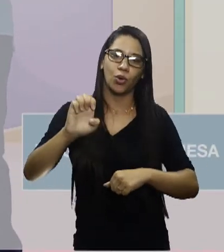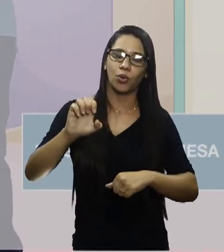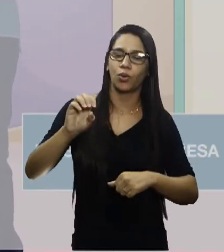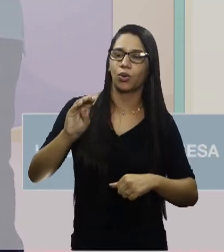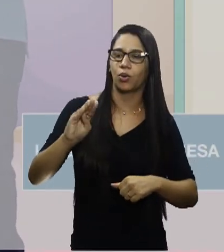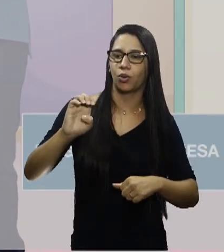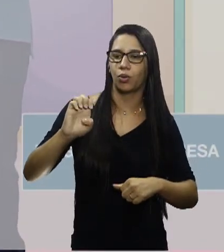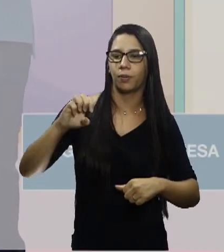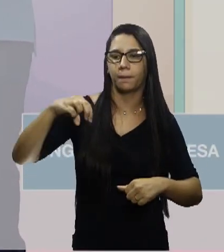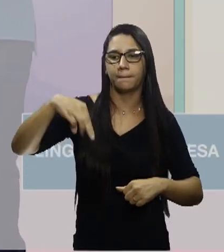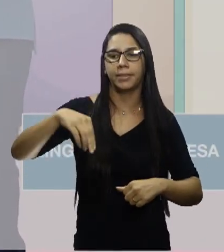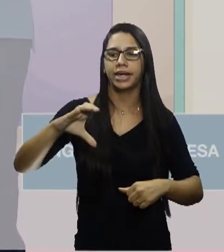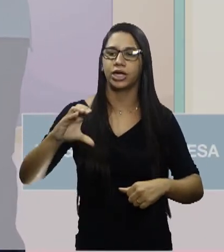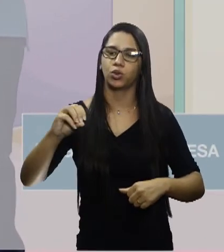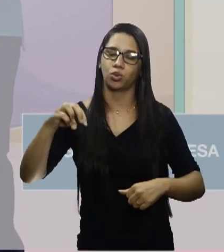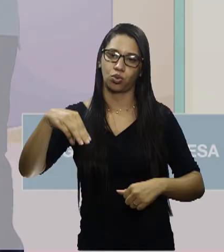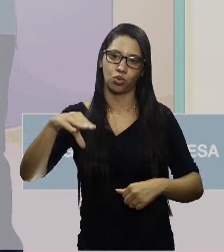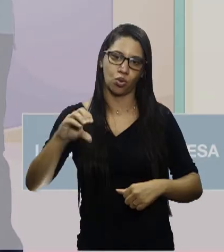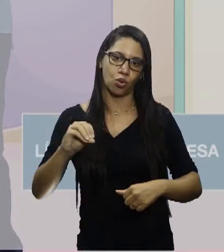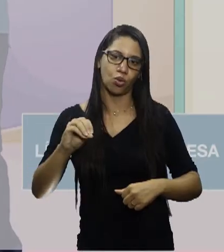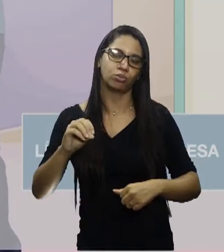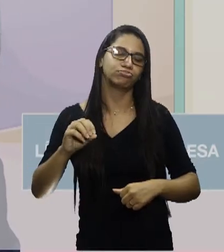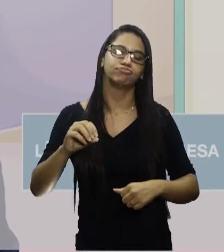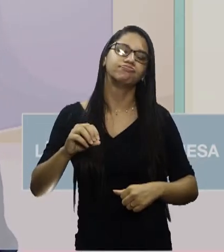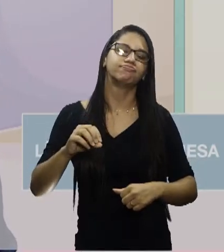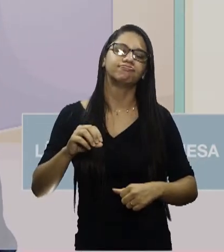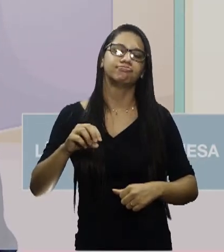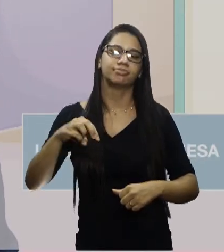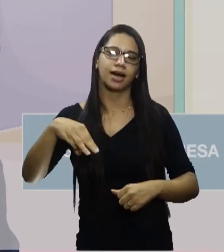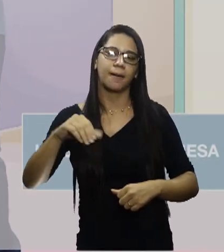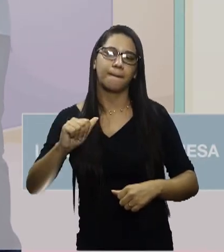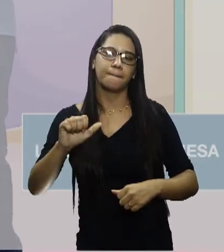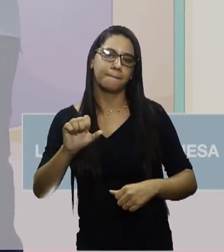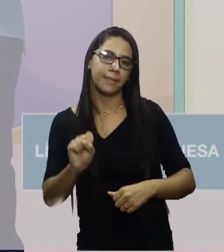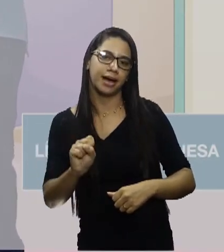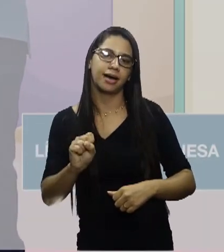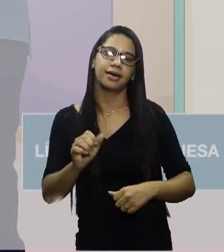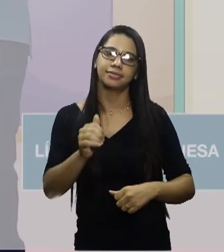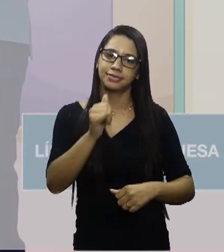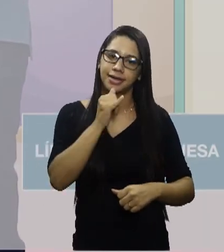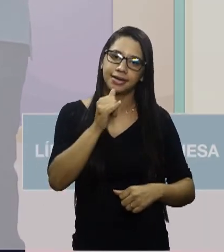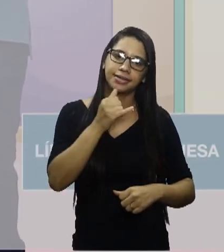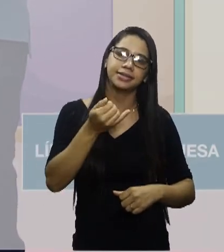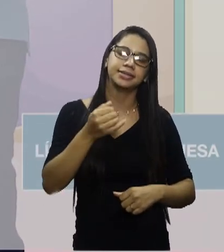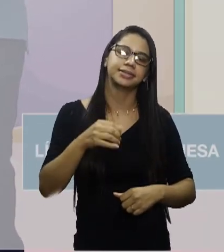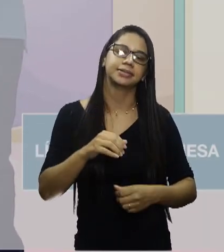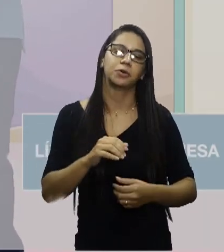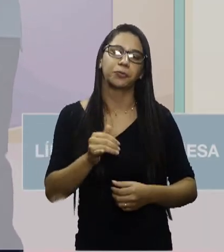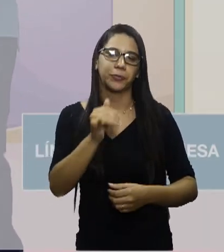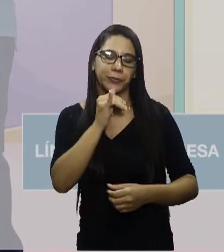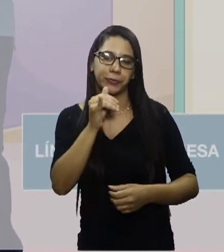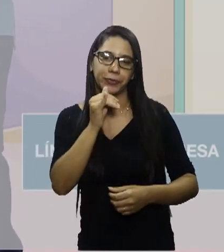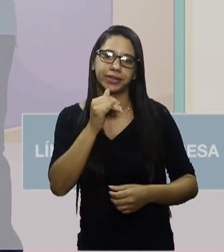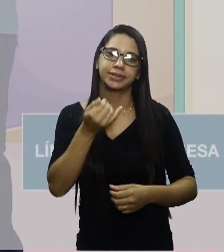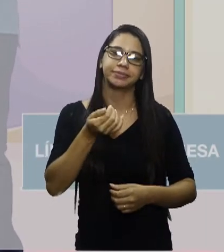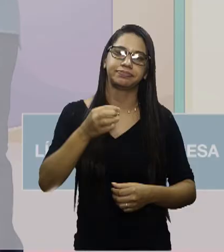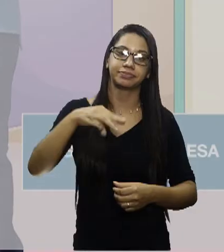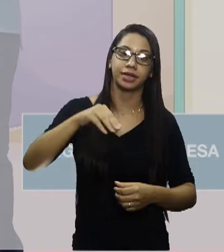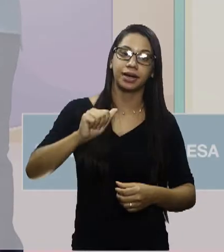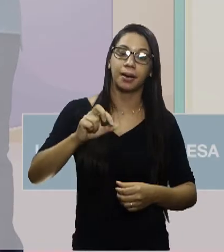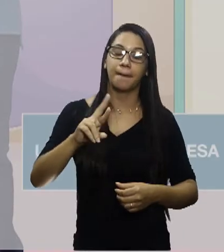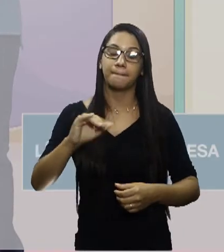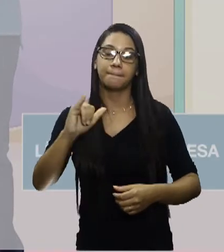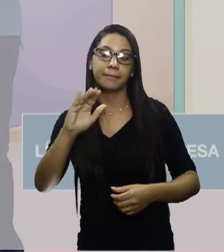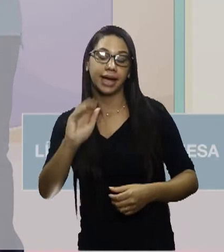como, como também, mais ainda, mais também. Como podemos ver nos exemplos. Maria Luísa caiu no